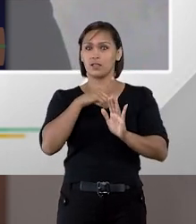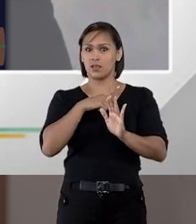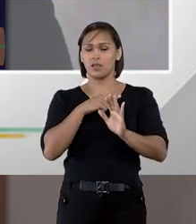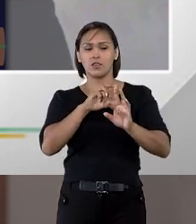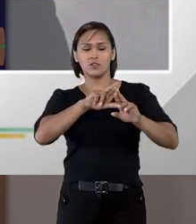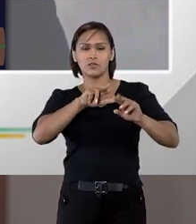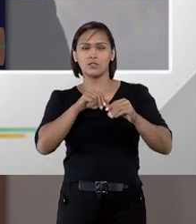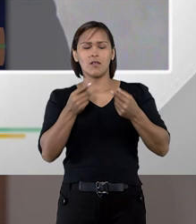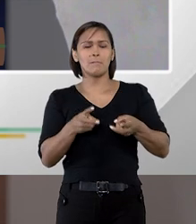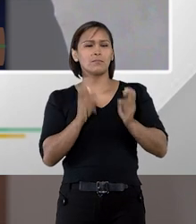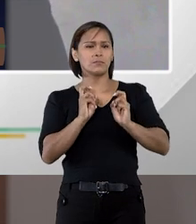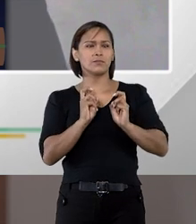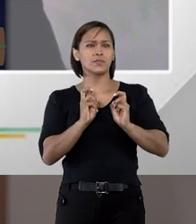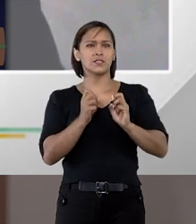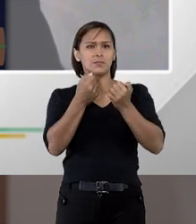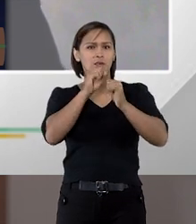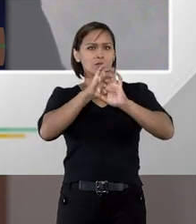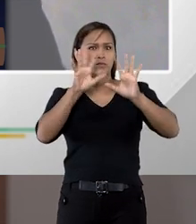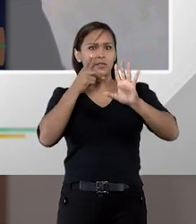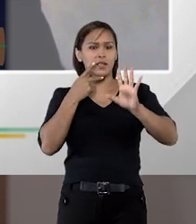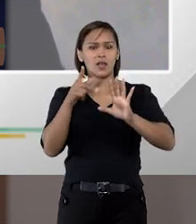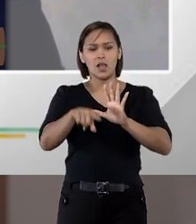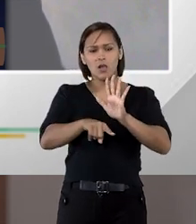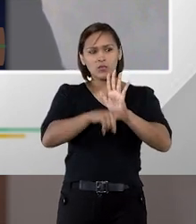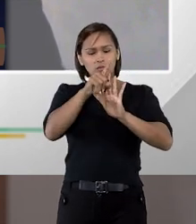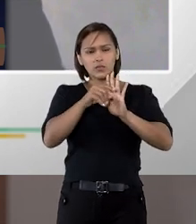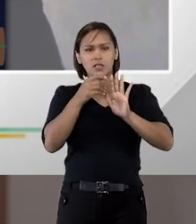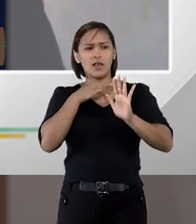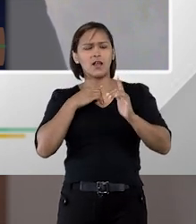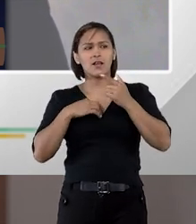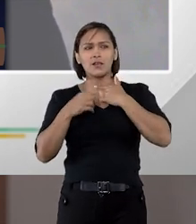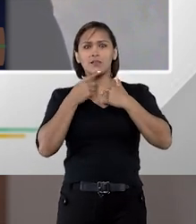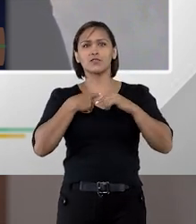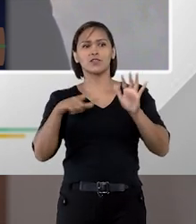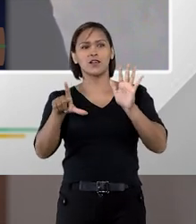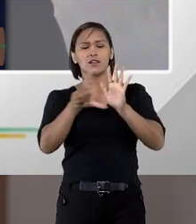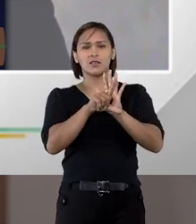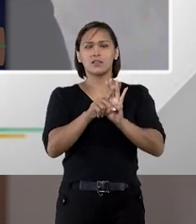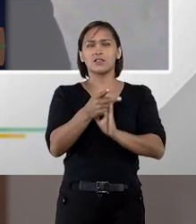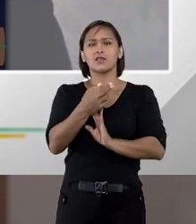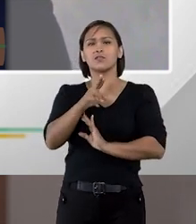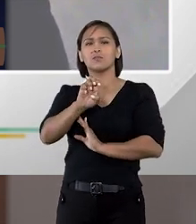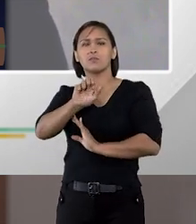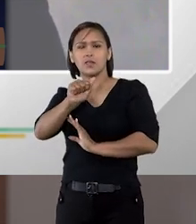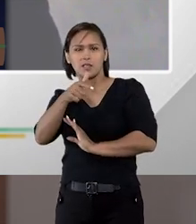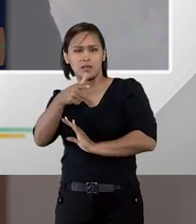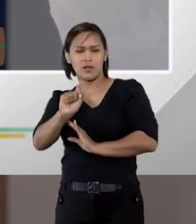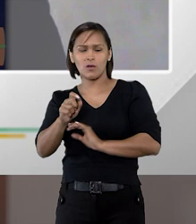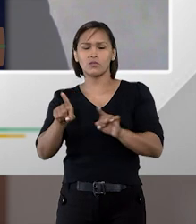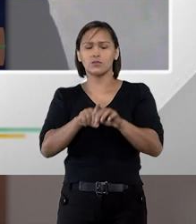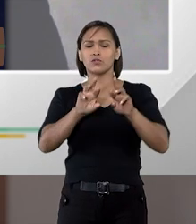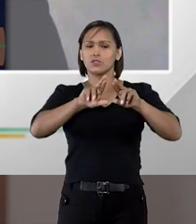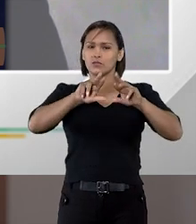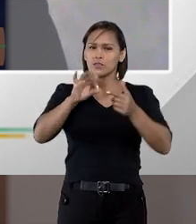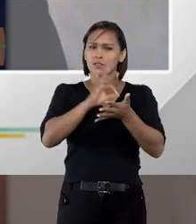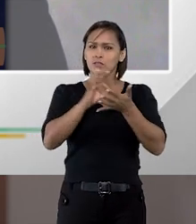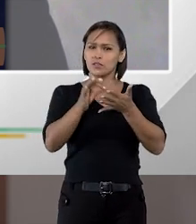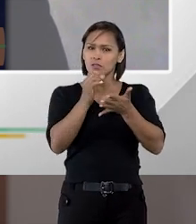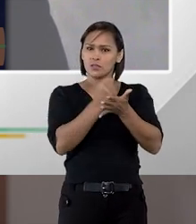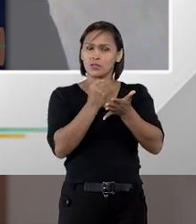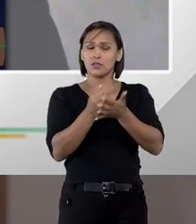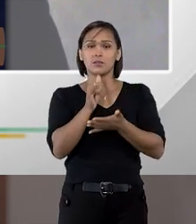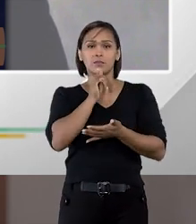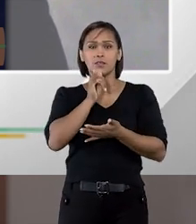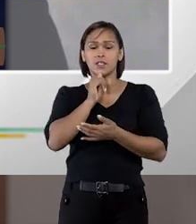existentes, você vai perceber, muito claramente, algumas inspirações na lei do pregão, na lei do regime diferenciado de